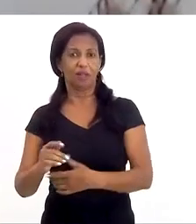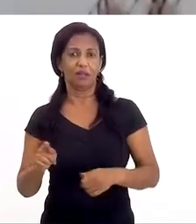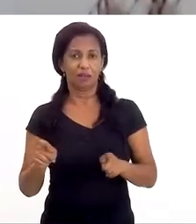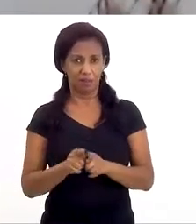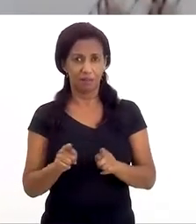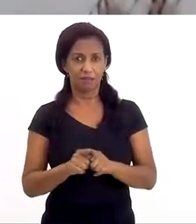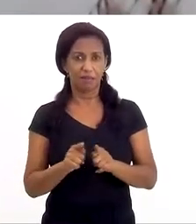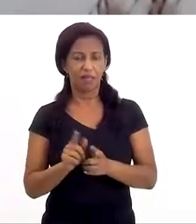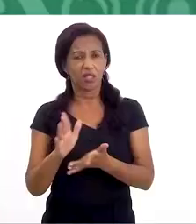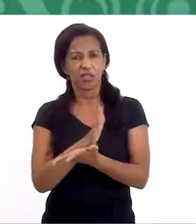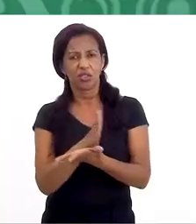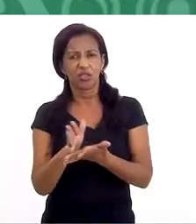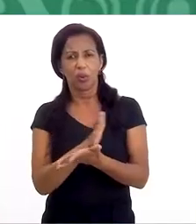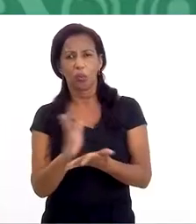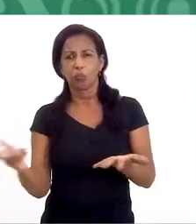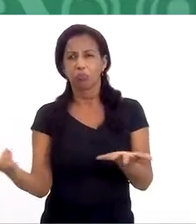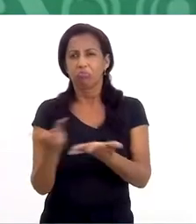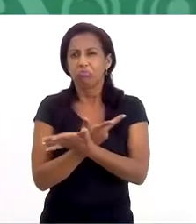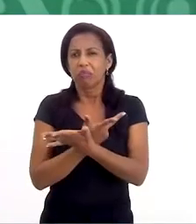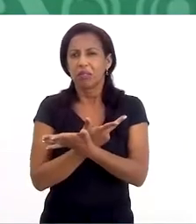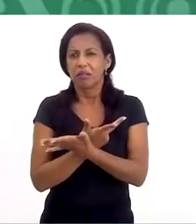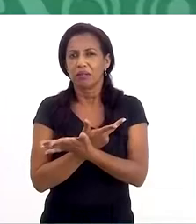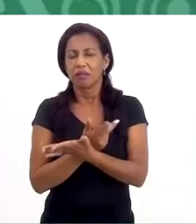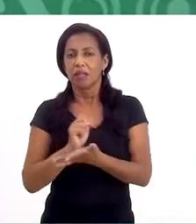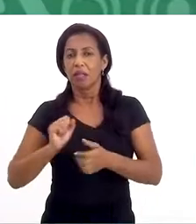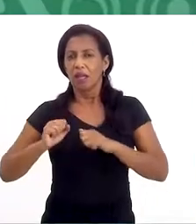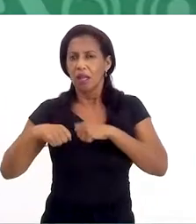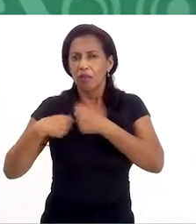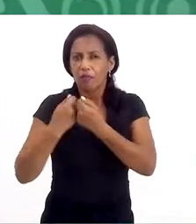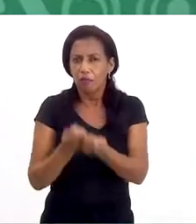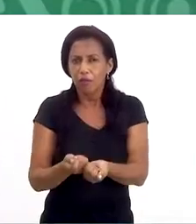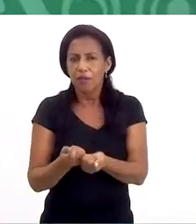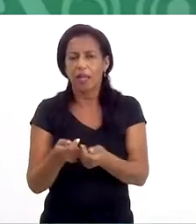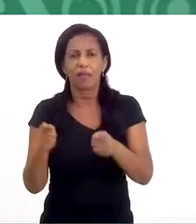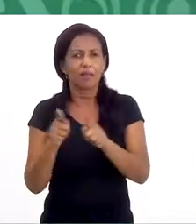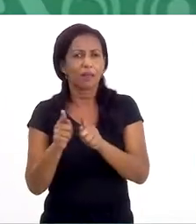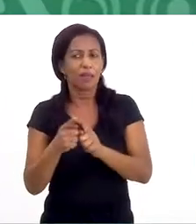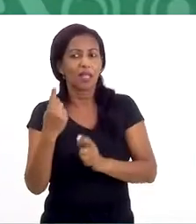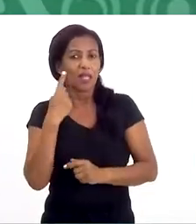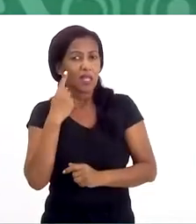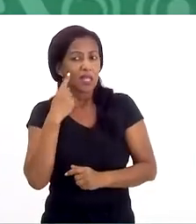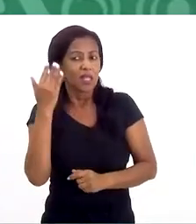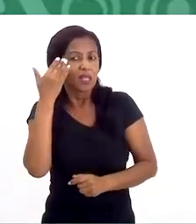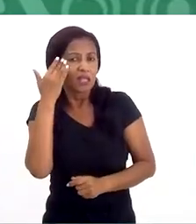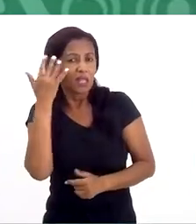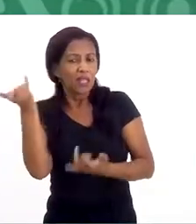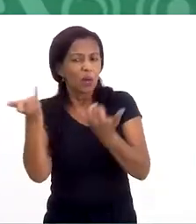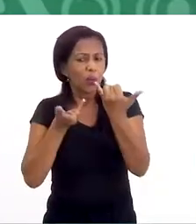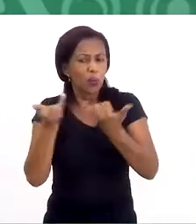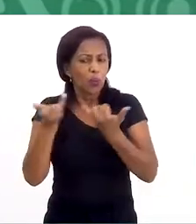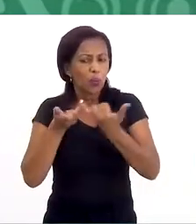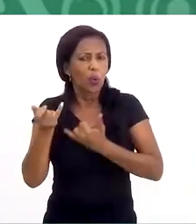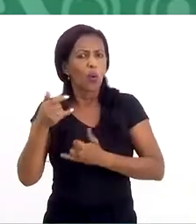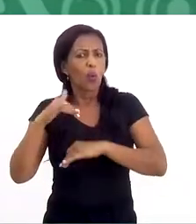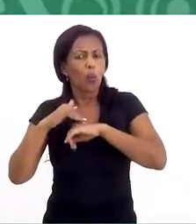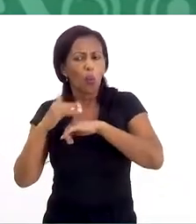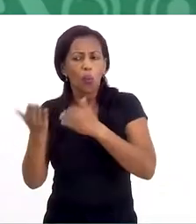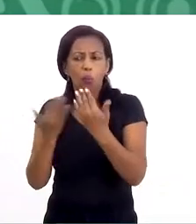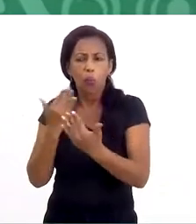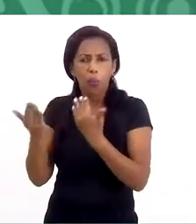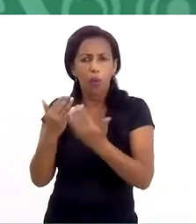identificação de algum episódio. Reforçar essa questão da escuta da criança que você falou, os pais